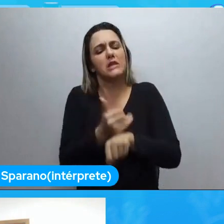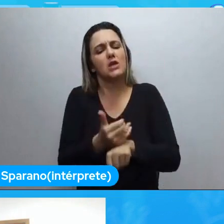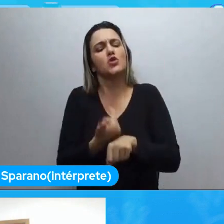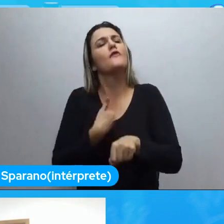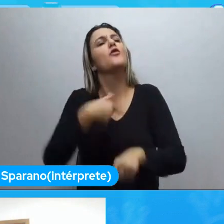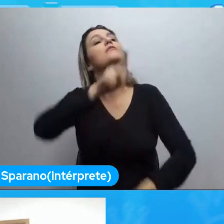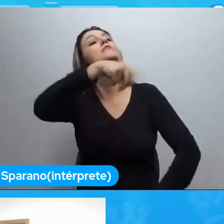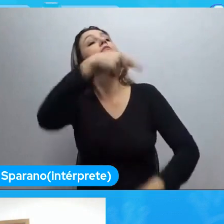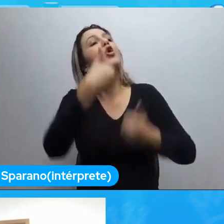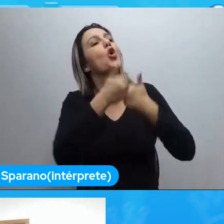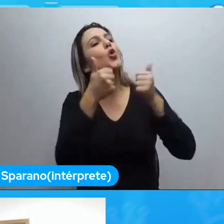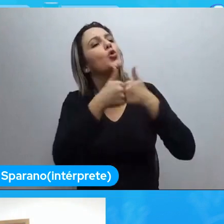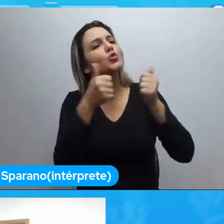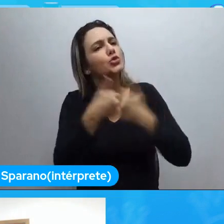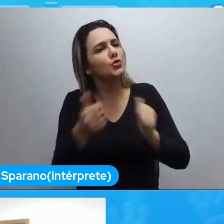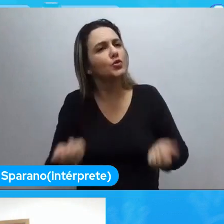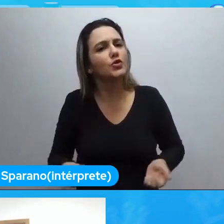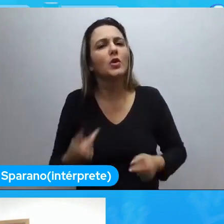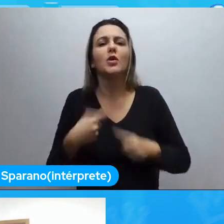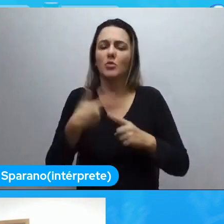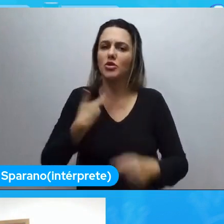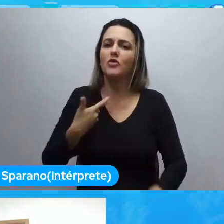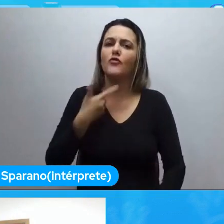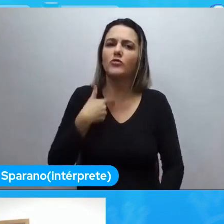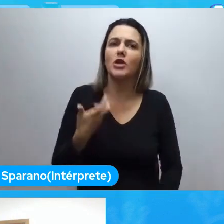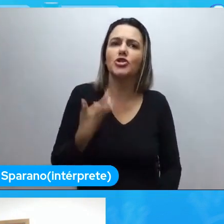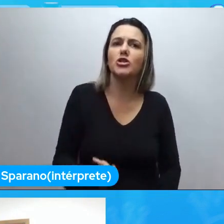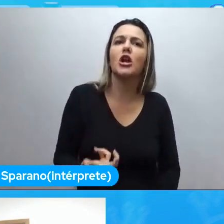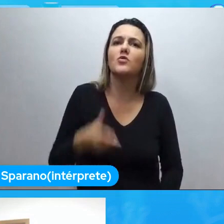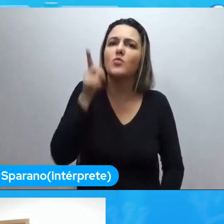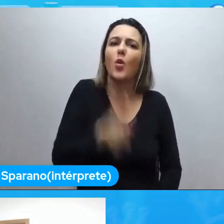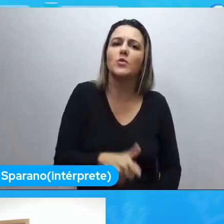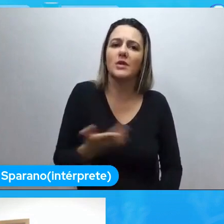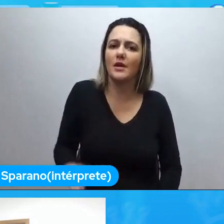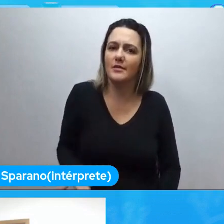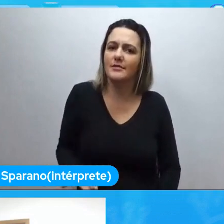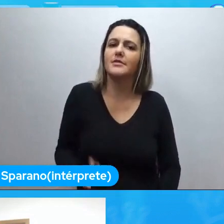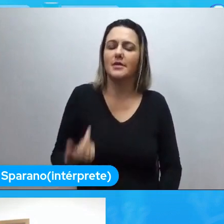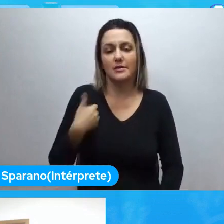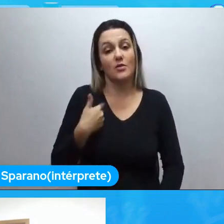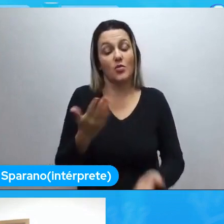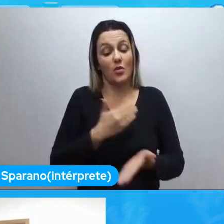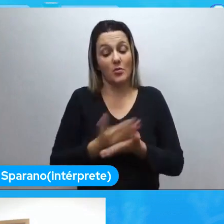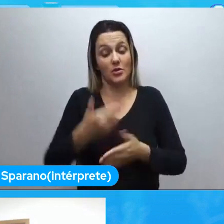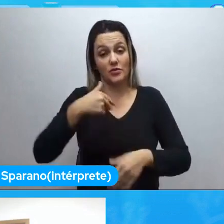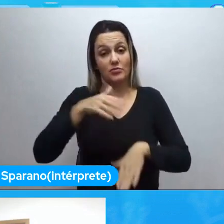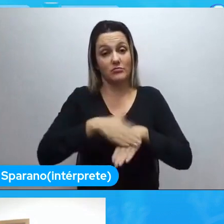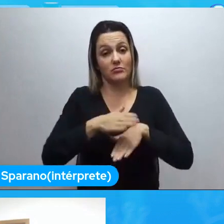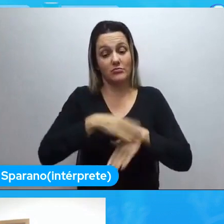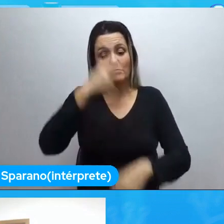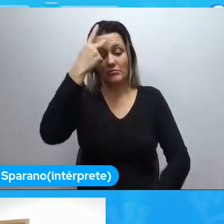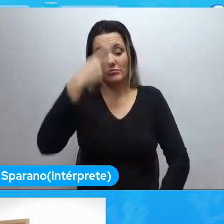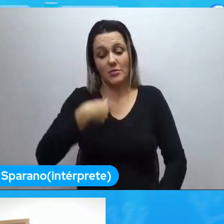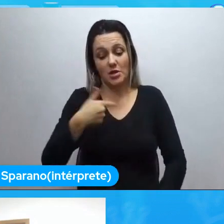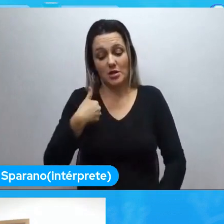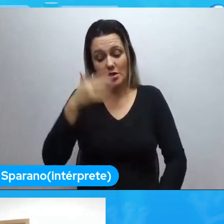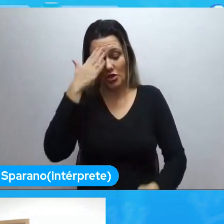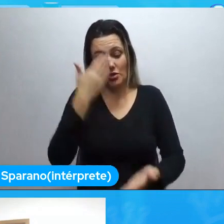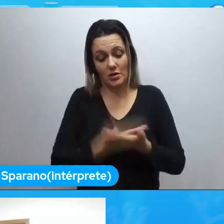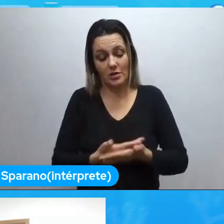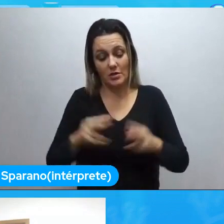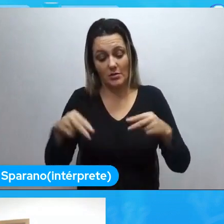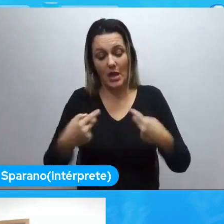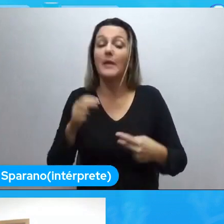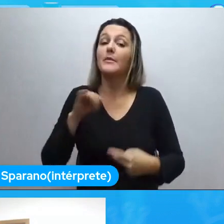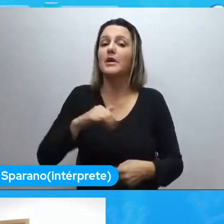para ir, eu vou fazer isso porque eu quero isso aqui. Então, eu precisei, a partir de mim, criar esse acredito em você. Mas se alguém tivesse me dito